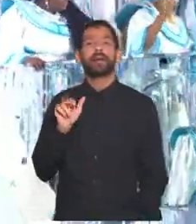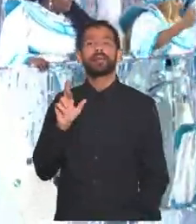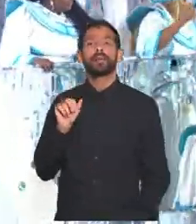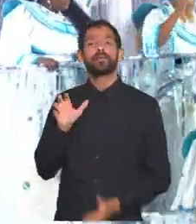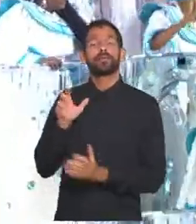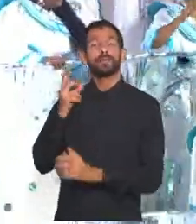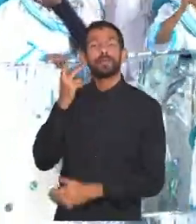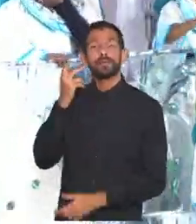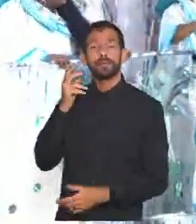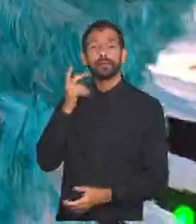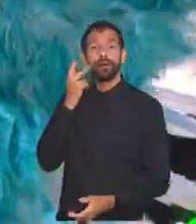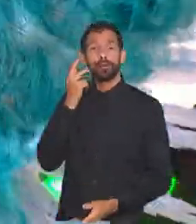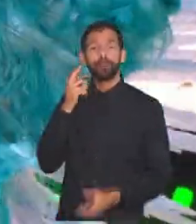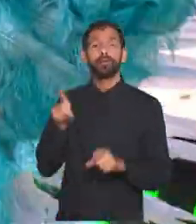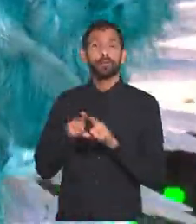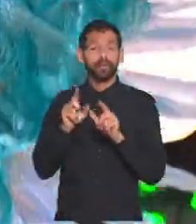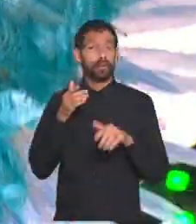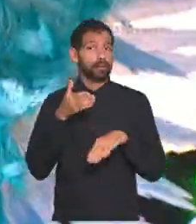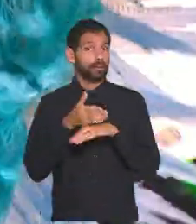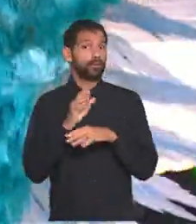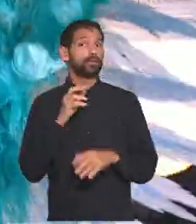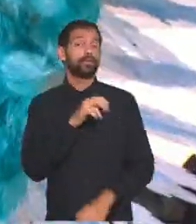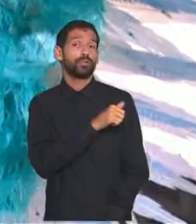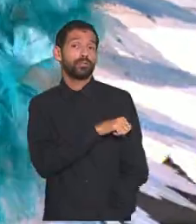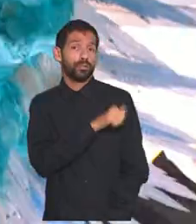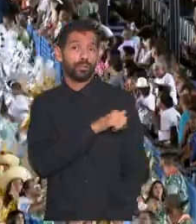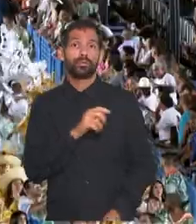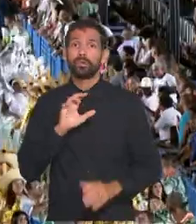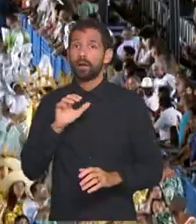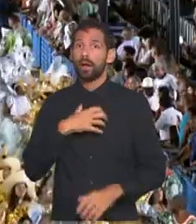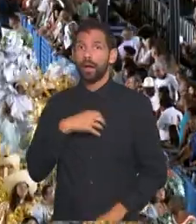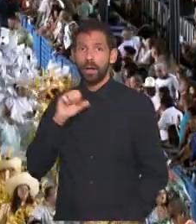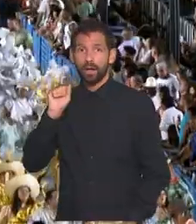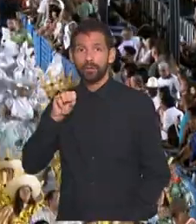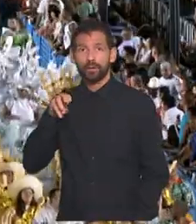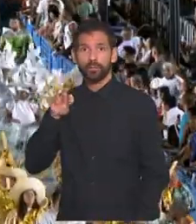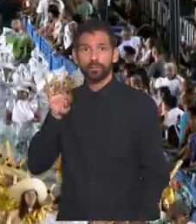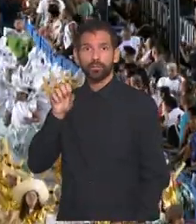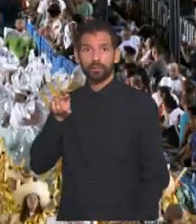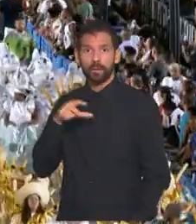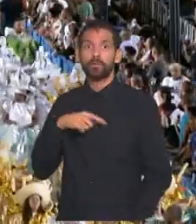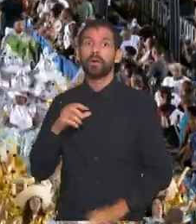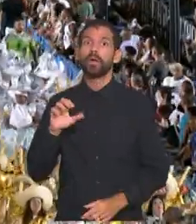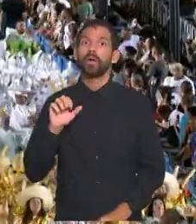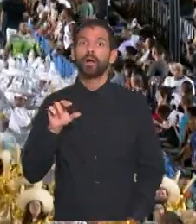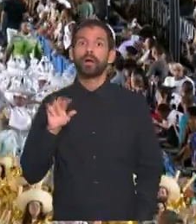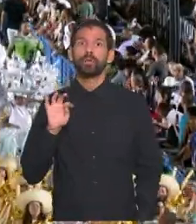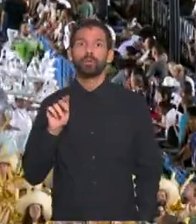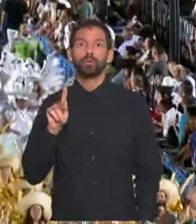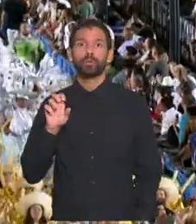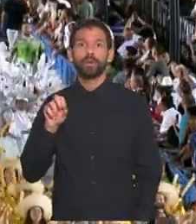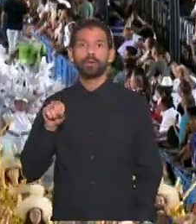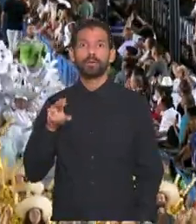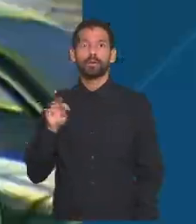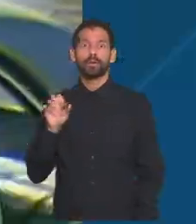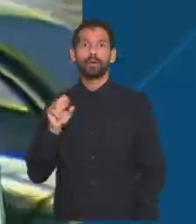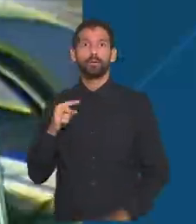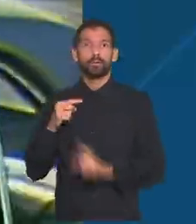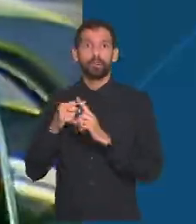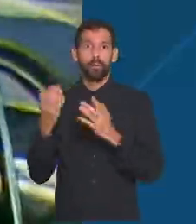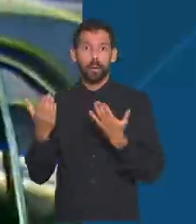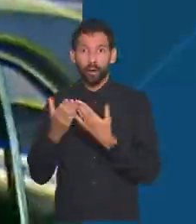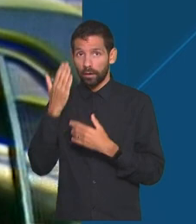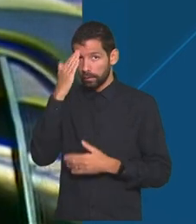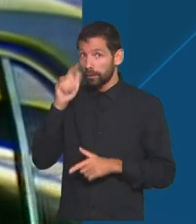escola de samba do Grupo de Acesso no Rio, com o enredo Axé Milton Gonçalves, no catupé da Santa Cruz. No